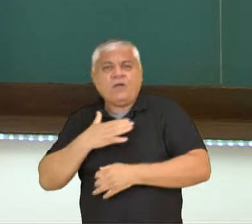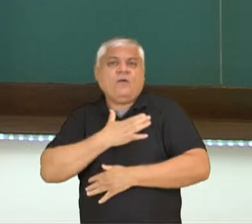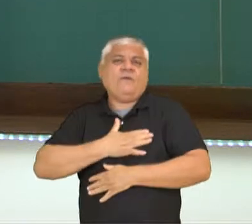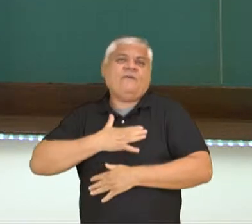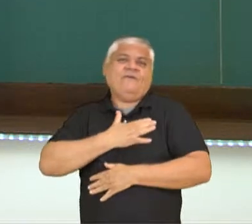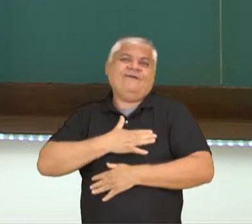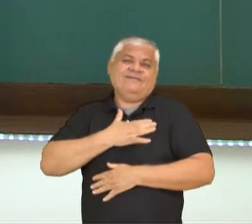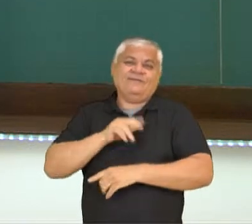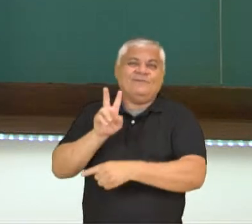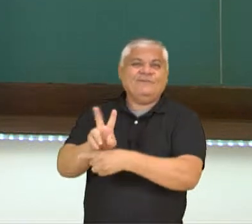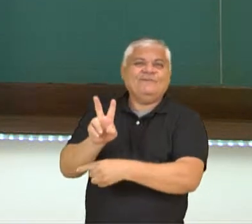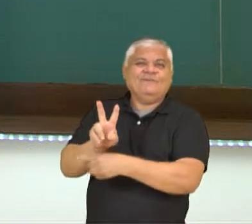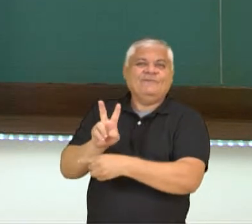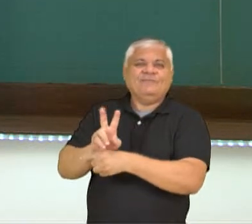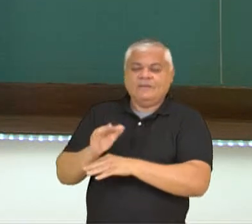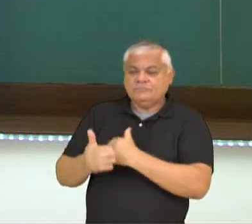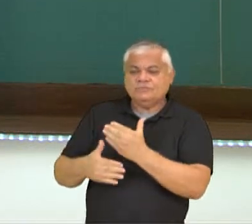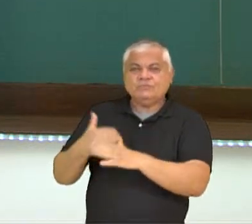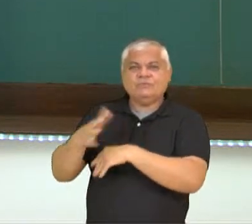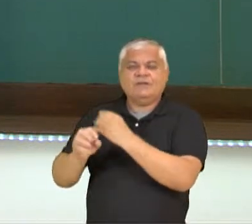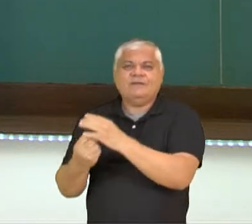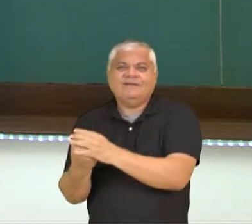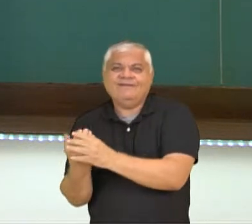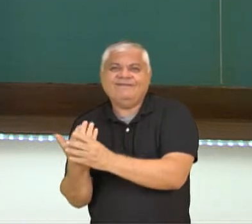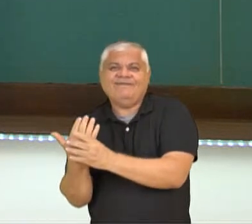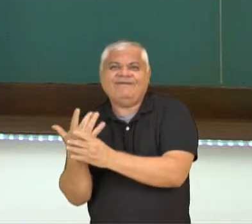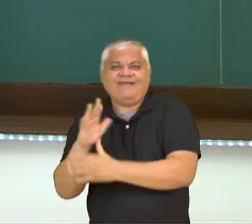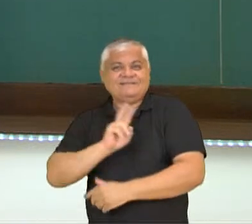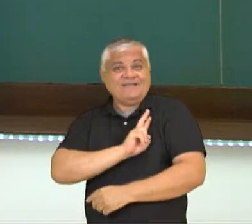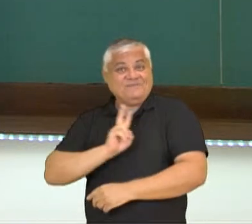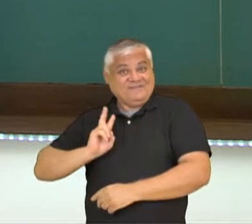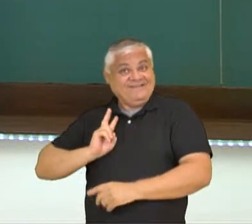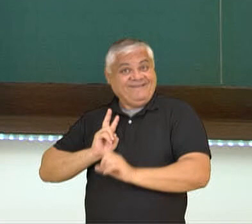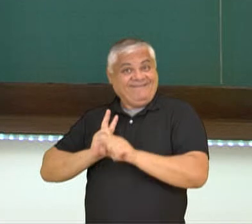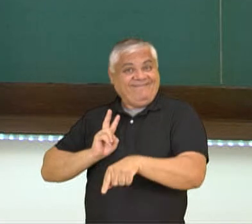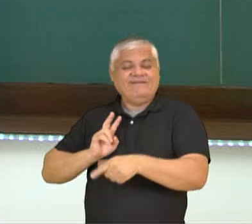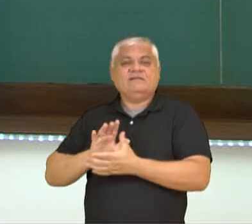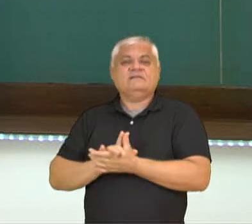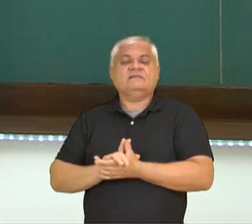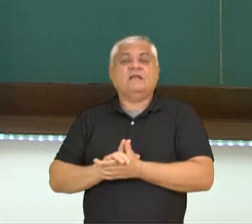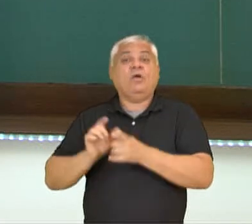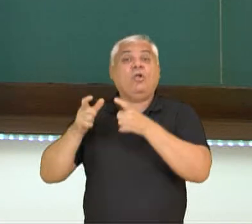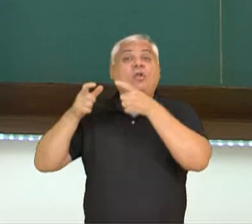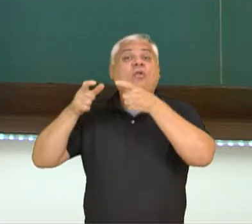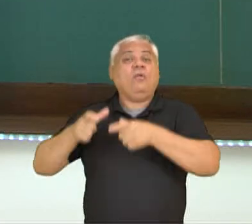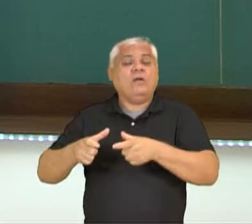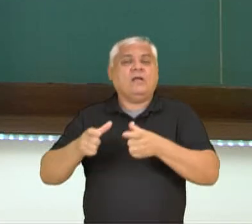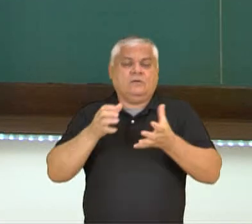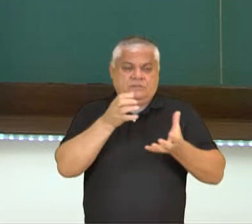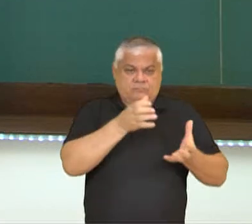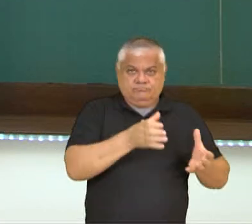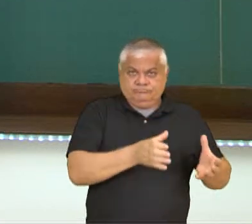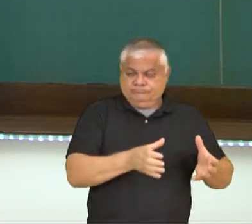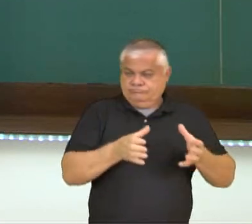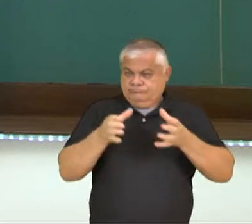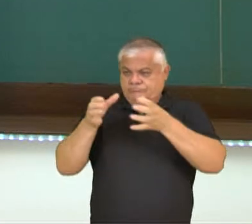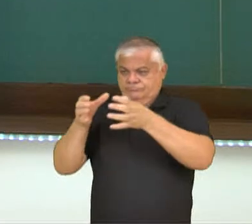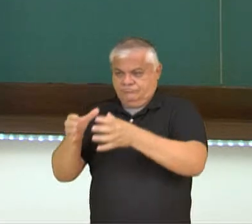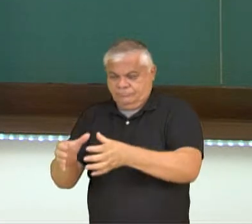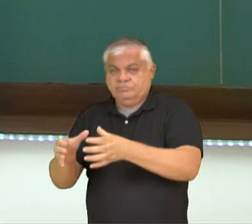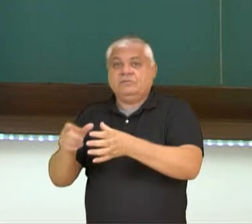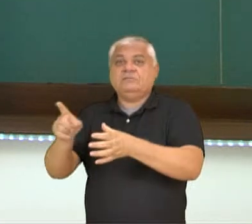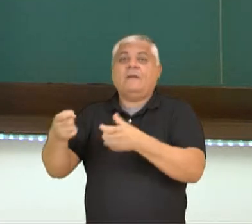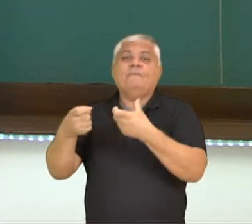essenciais para um bom desenvolvimento da planta. E existem, então, locais onde você pode levar a planta para uma